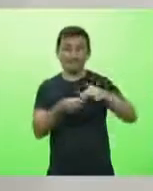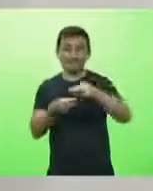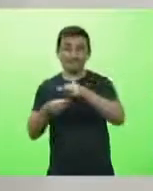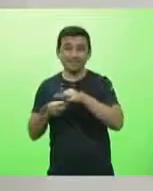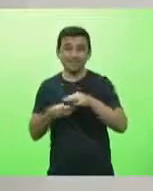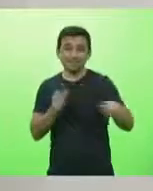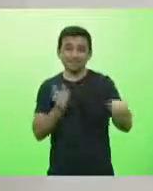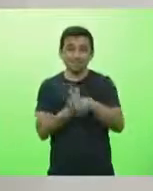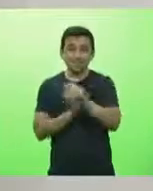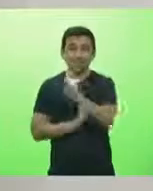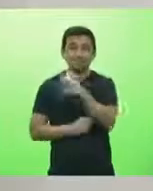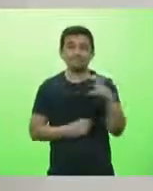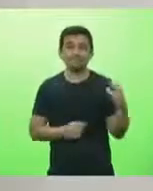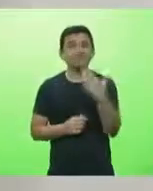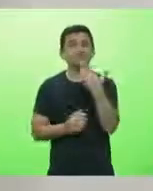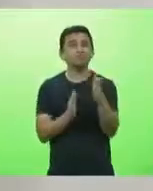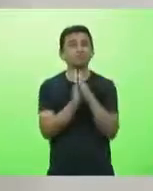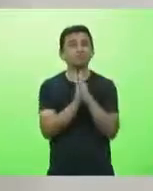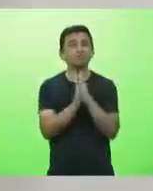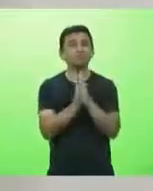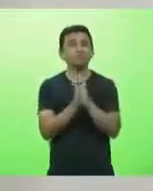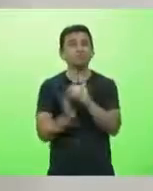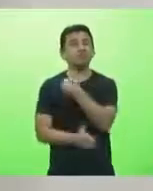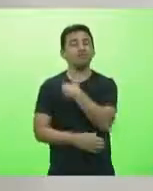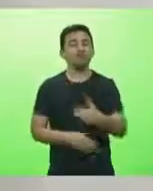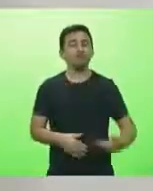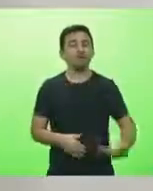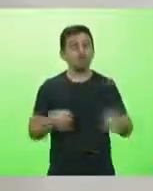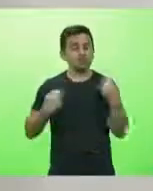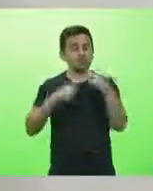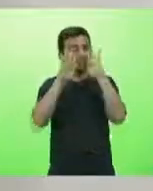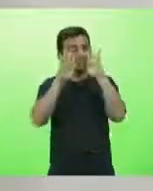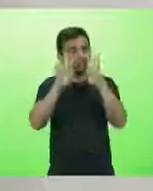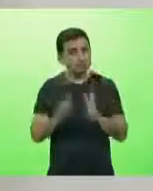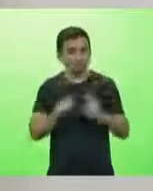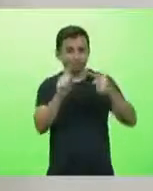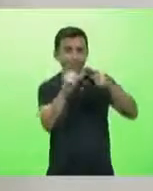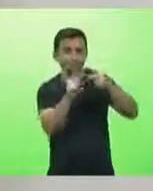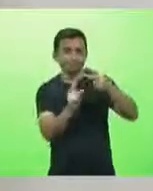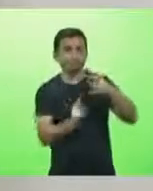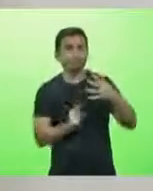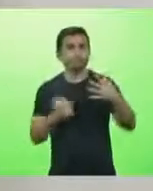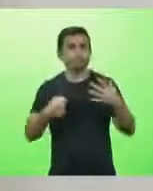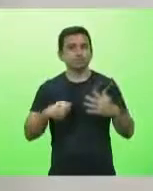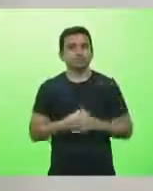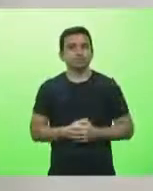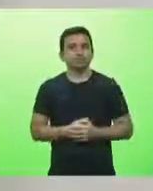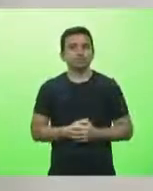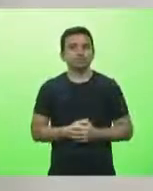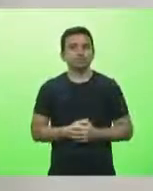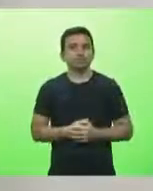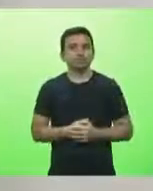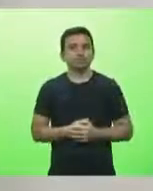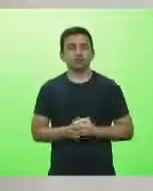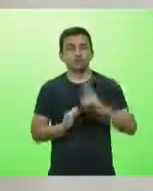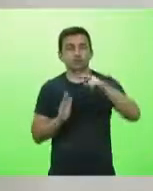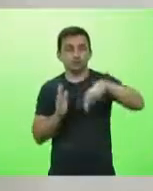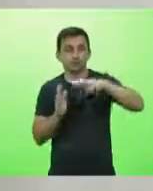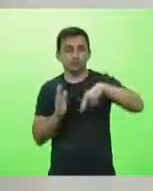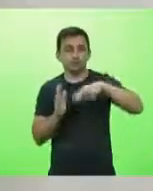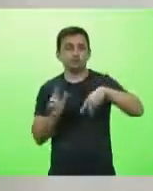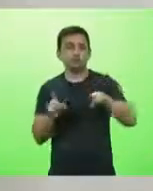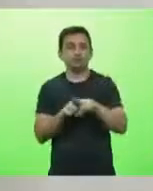pedindo, pelo amor de Deus, para o governador que se atente para algumas questões. E eu quero ler aqui um trecho relevante dessa